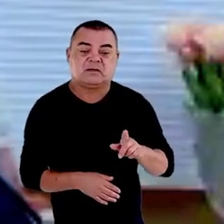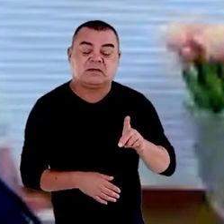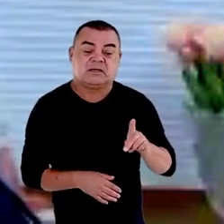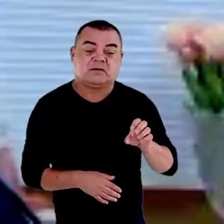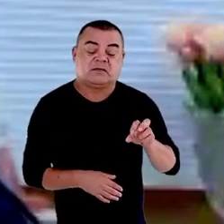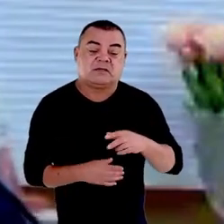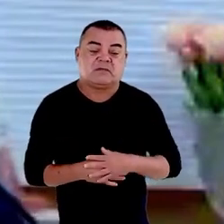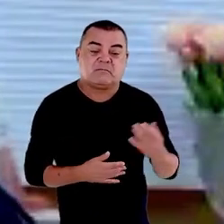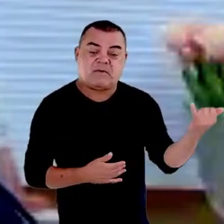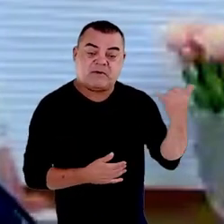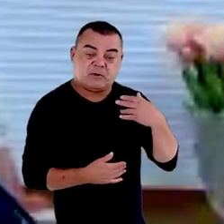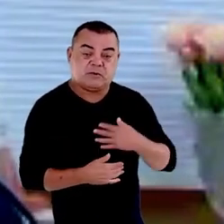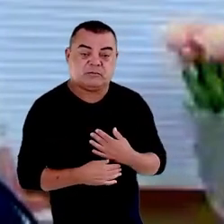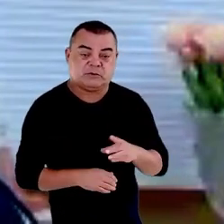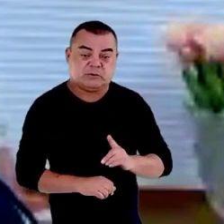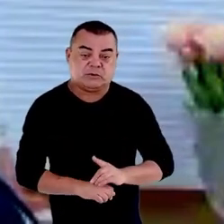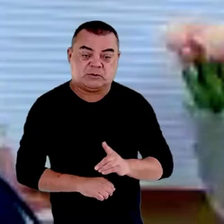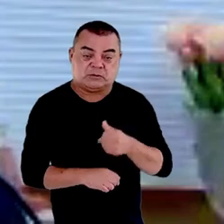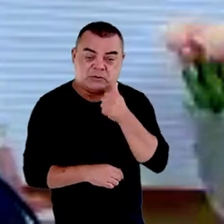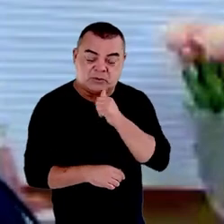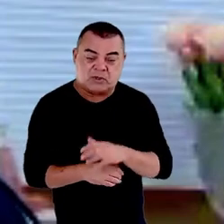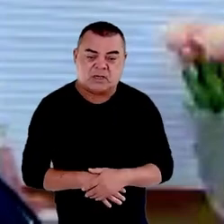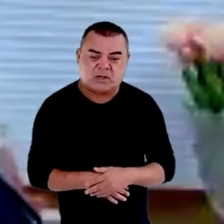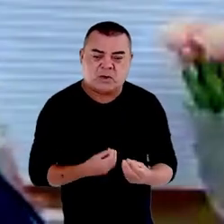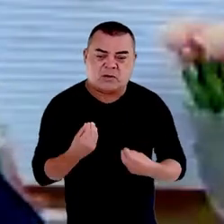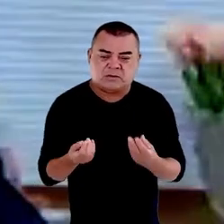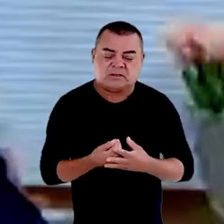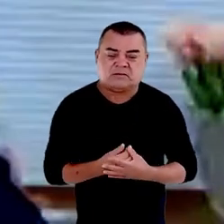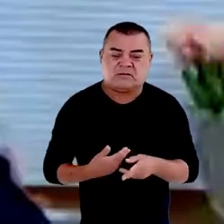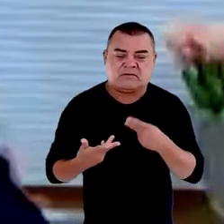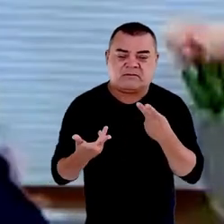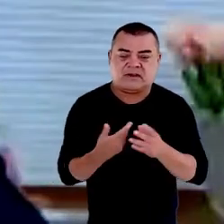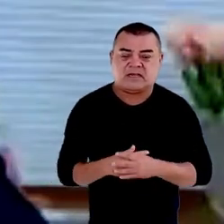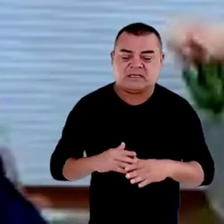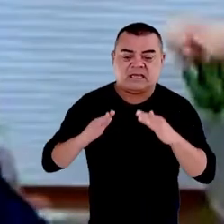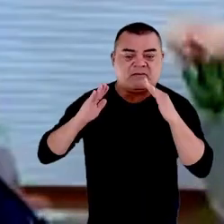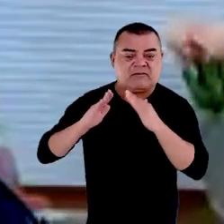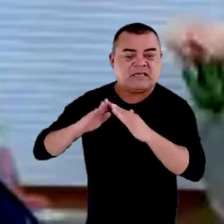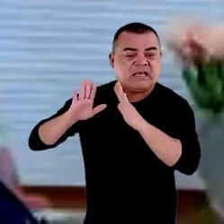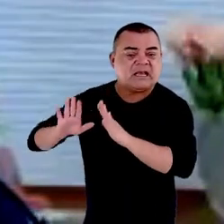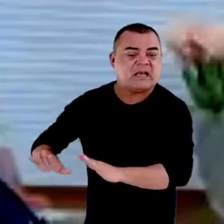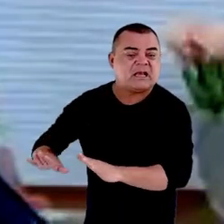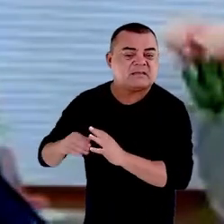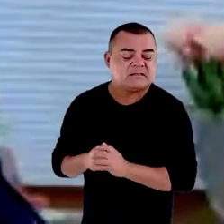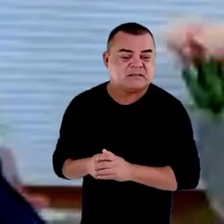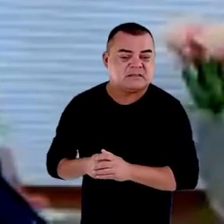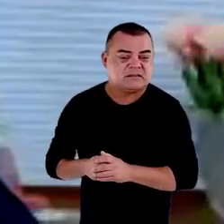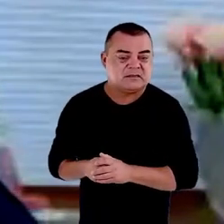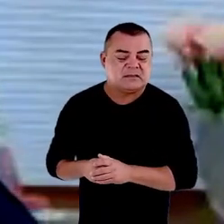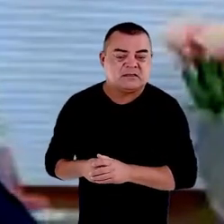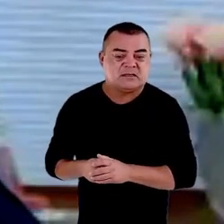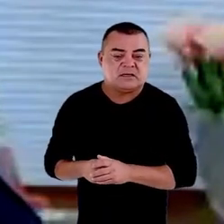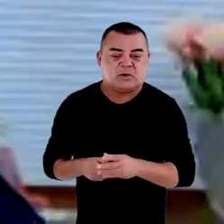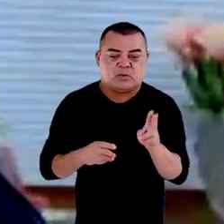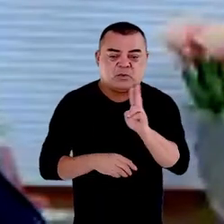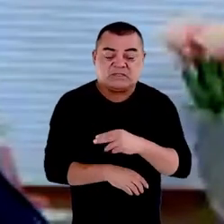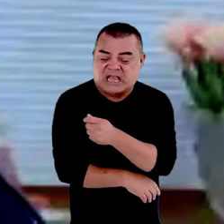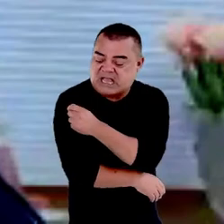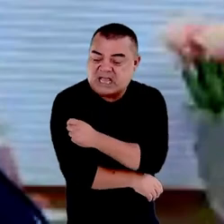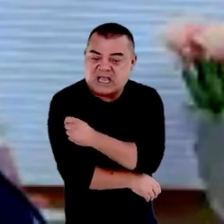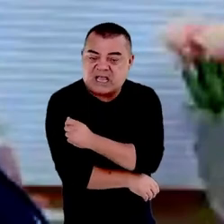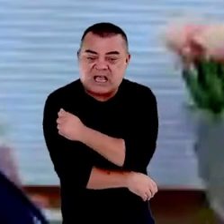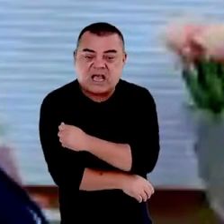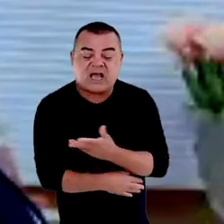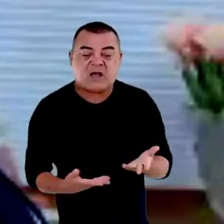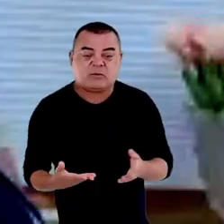doutora doutora como que a gente vai falar de ficar em casa como que a vai falar passa álcool usa máscara não